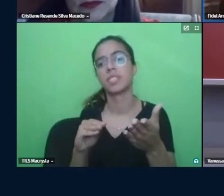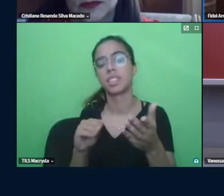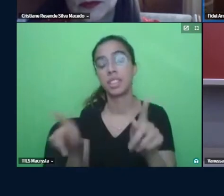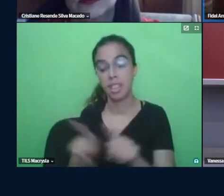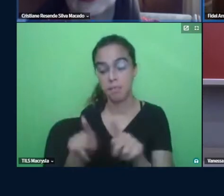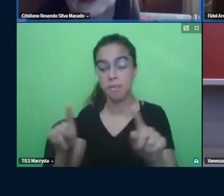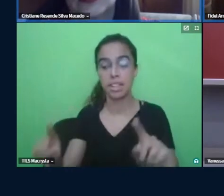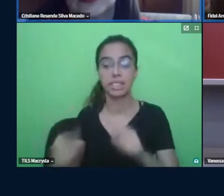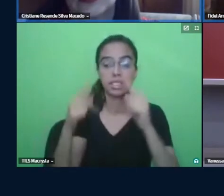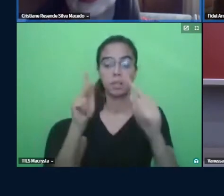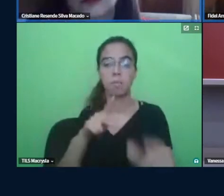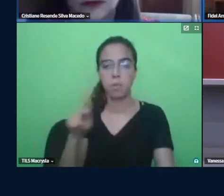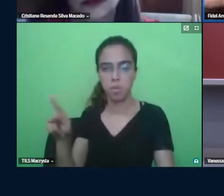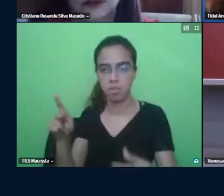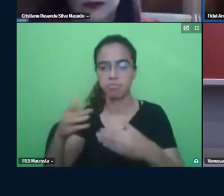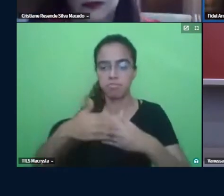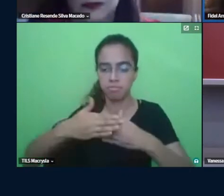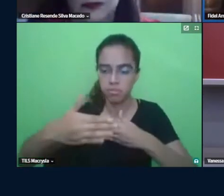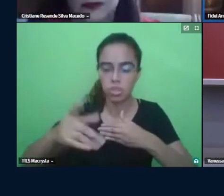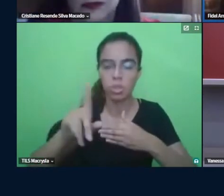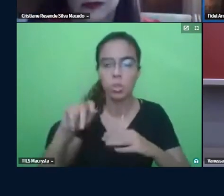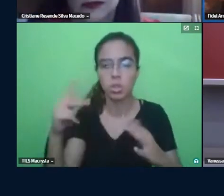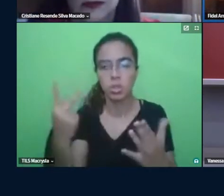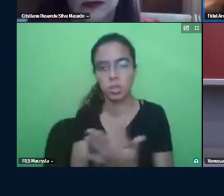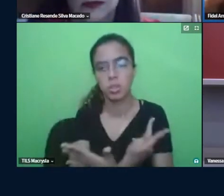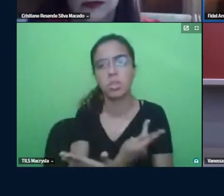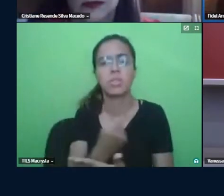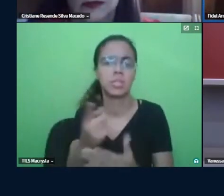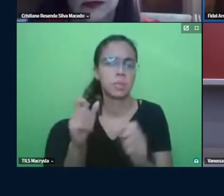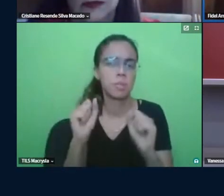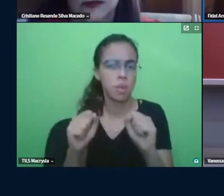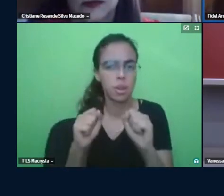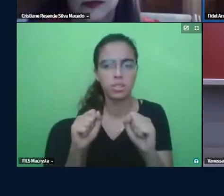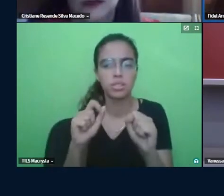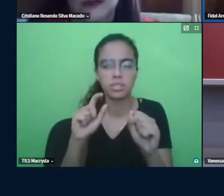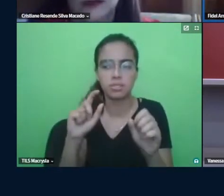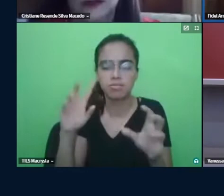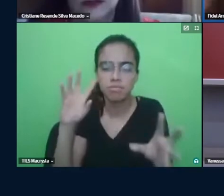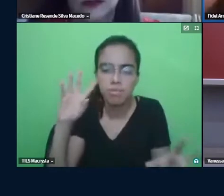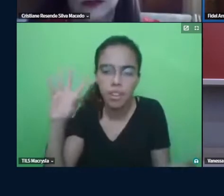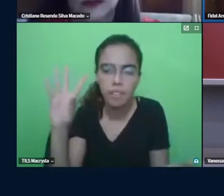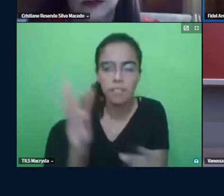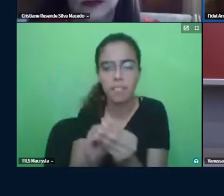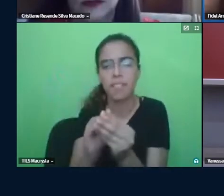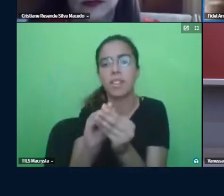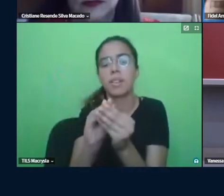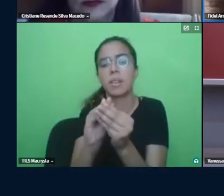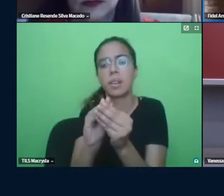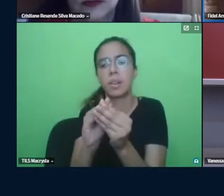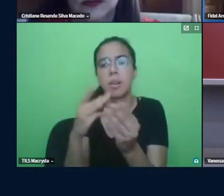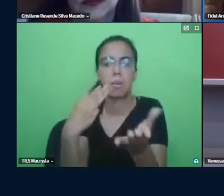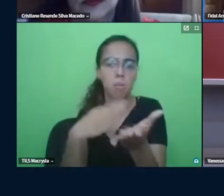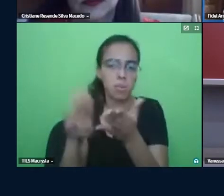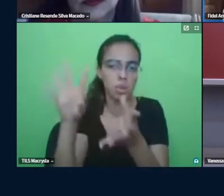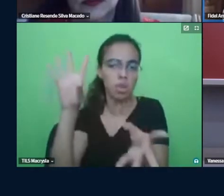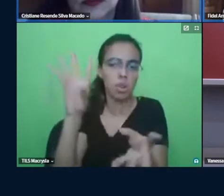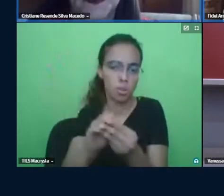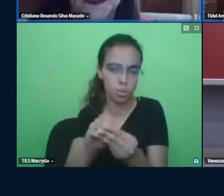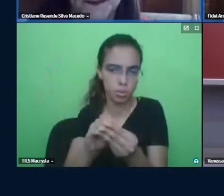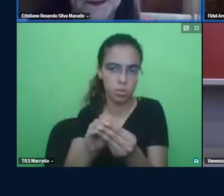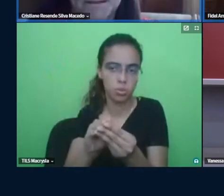frente tá então você podia também fechar mais um pouco com essa com essa reflexão que agora você acabou de fazer